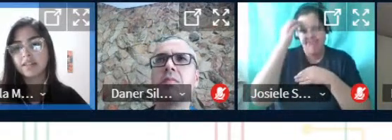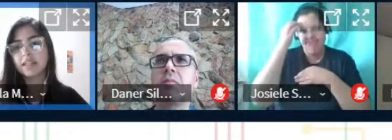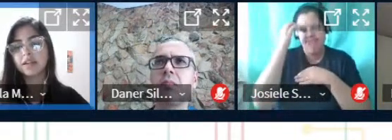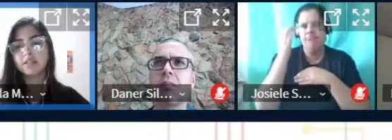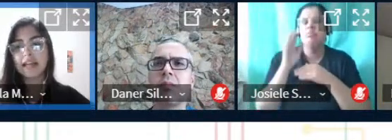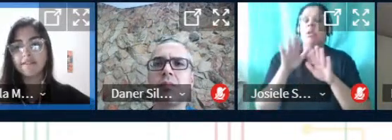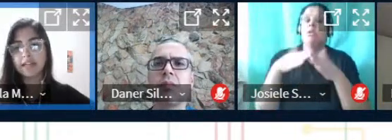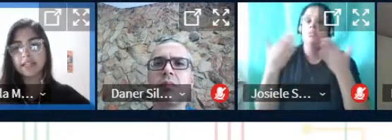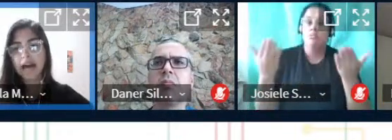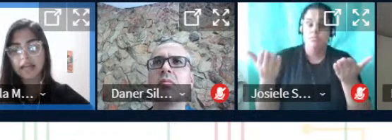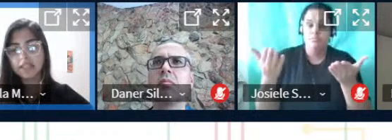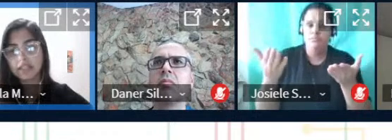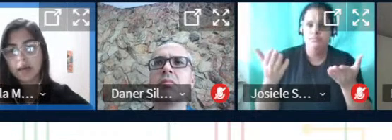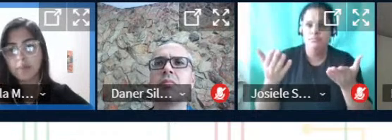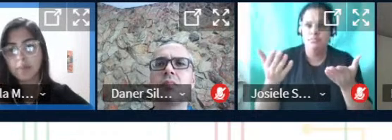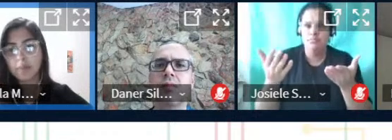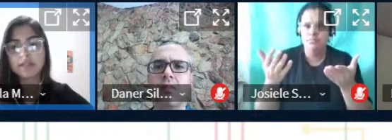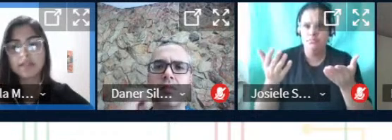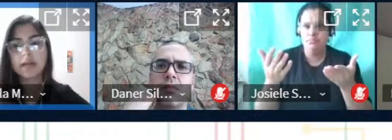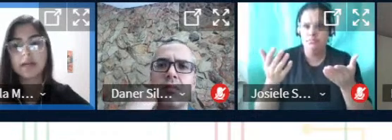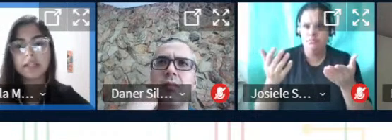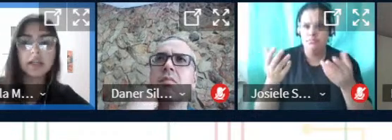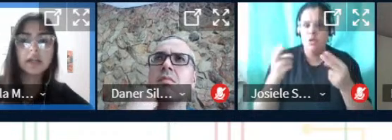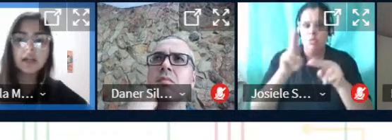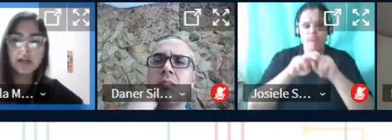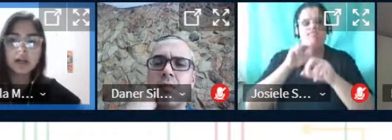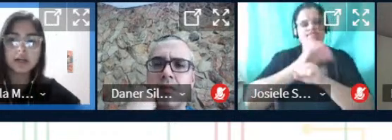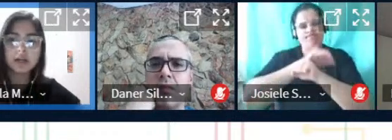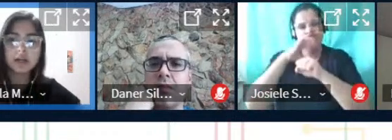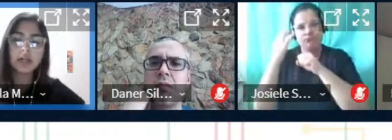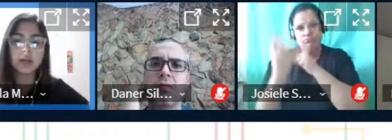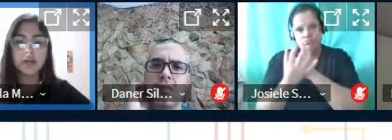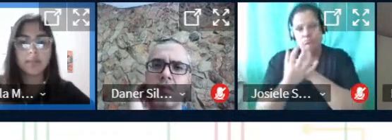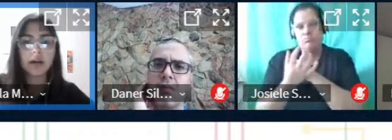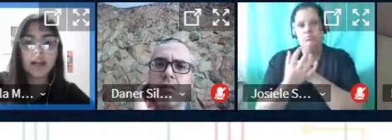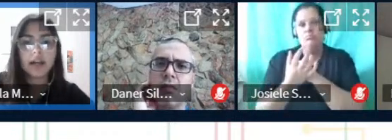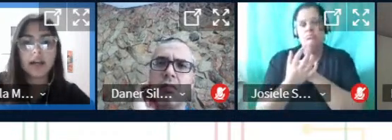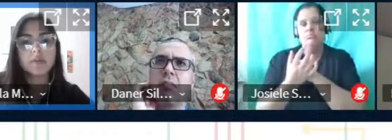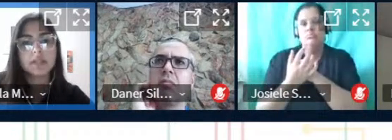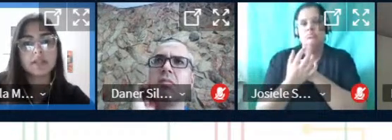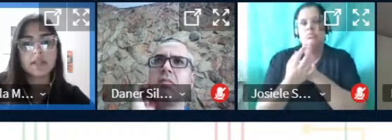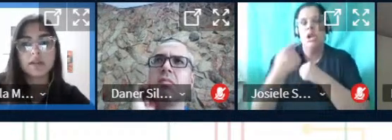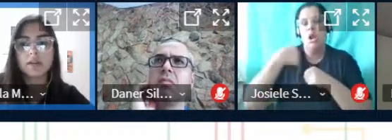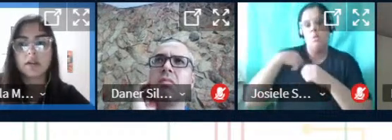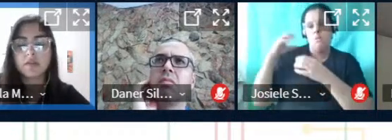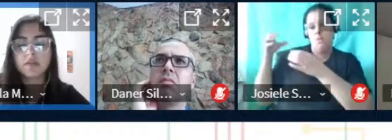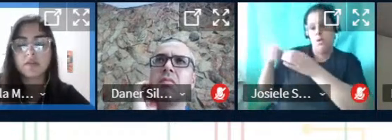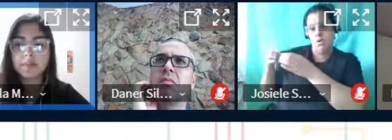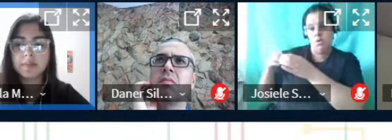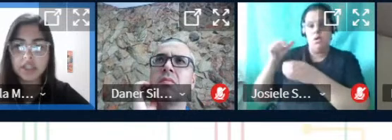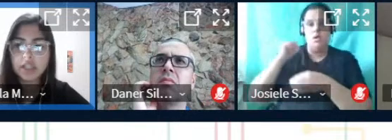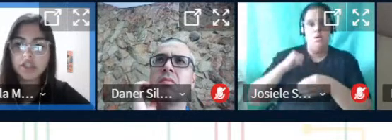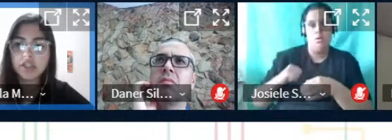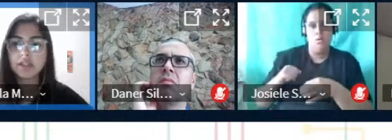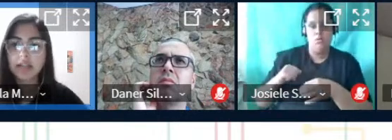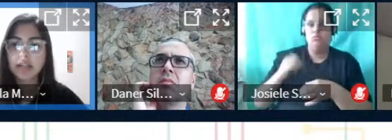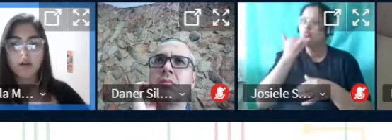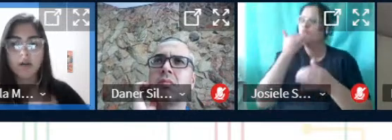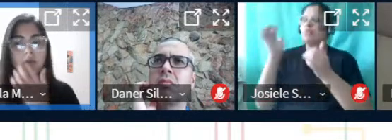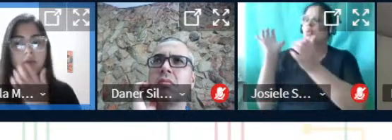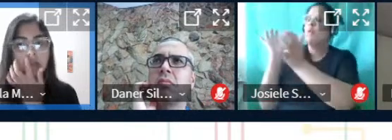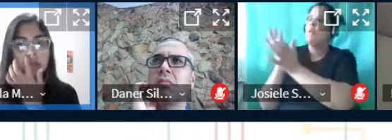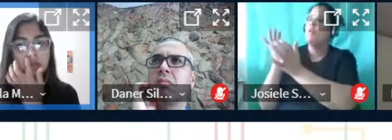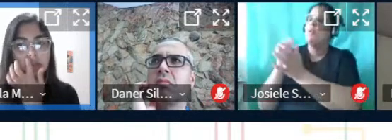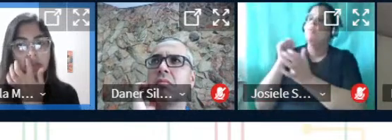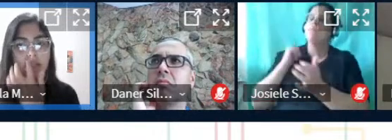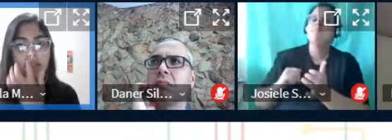então na verdade né por causa da pandemia eu e a minha colega bolsistas nós fomos impedidas